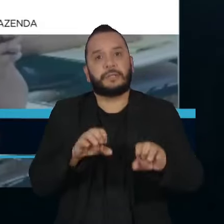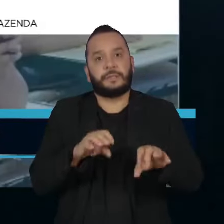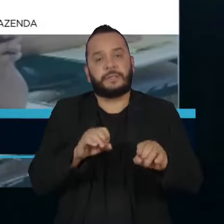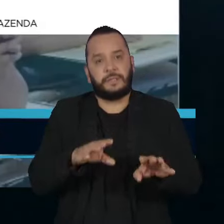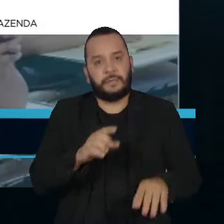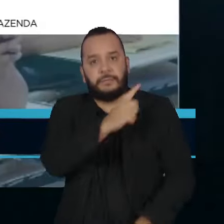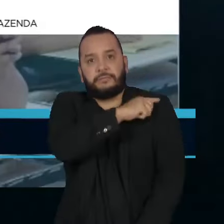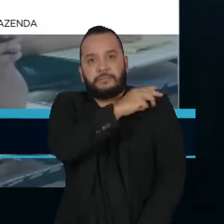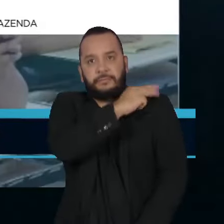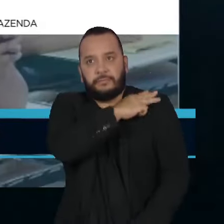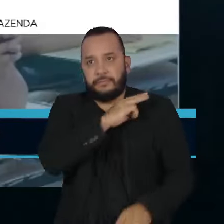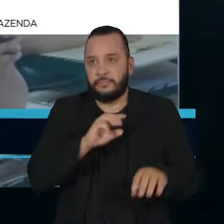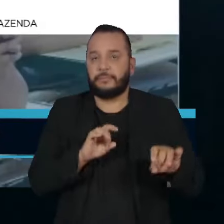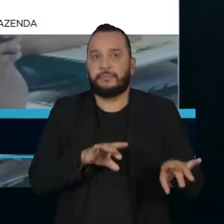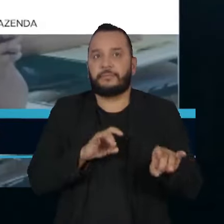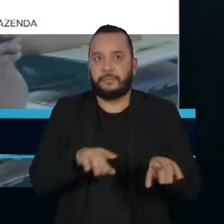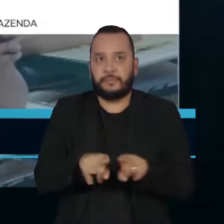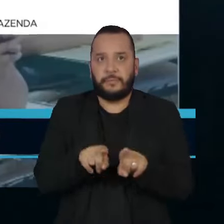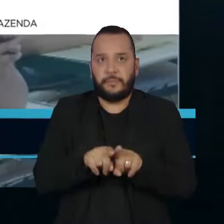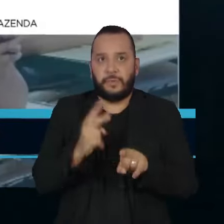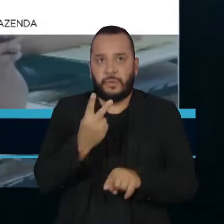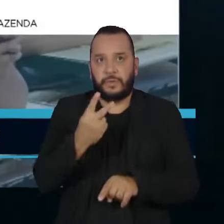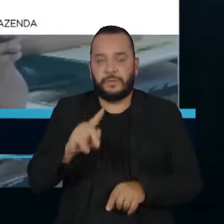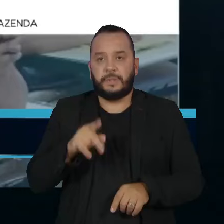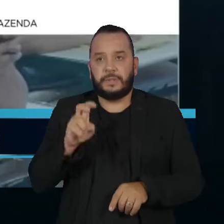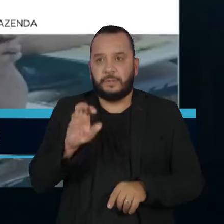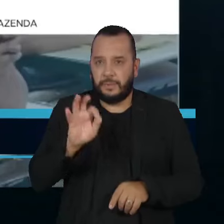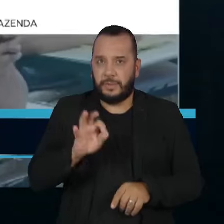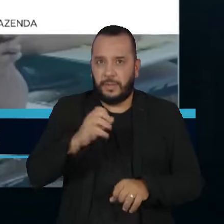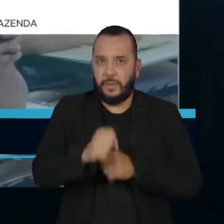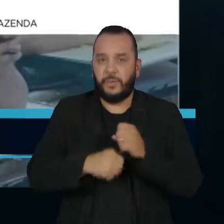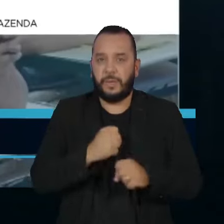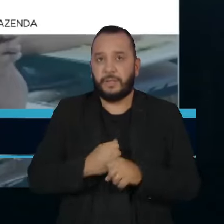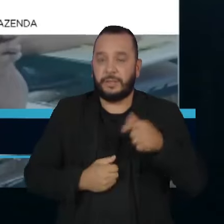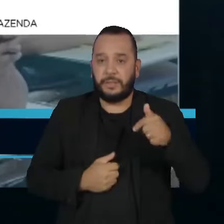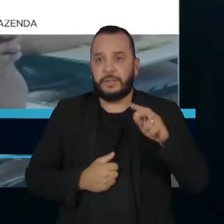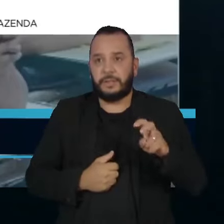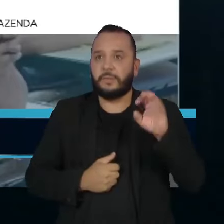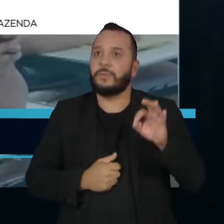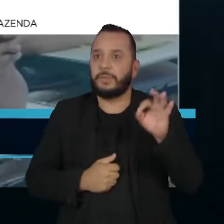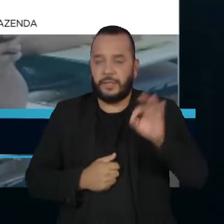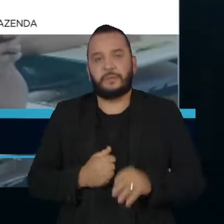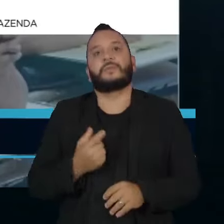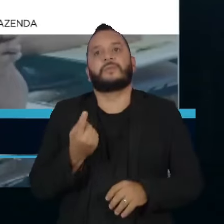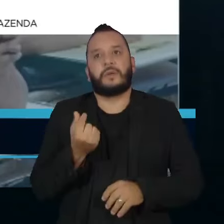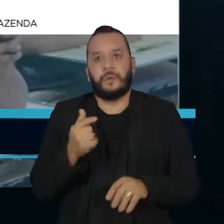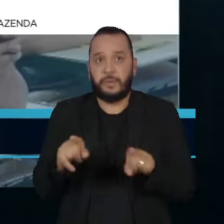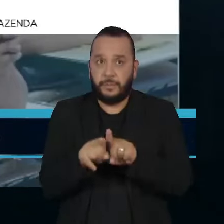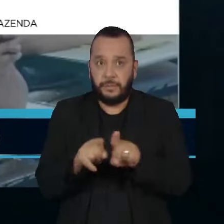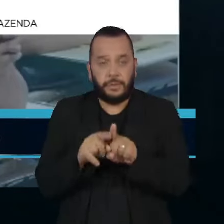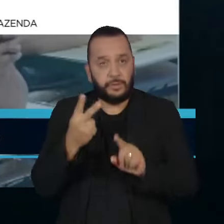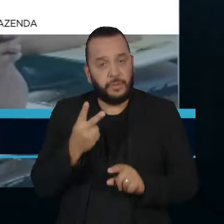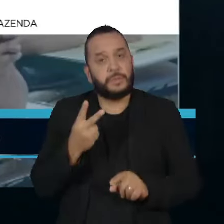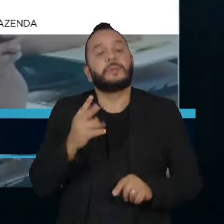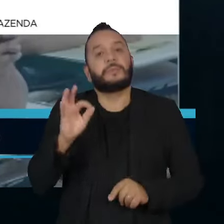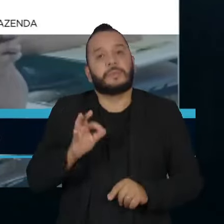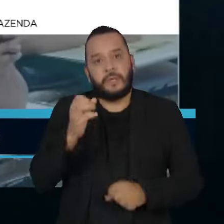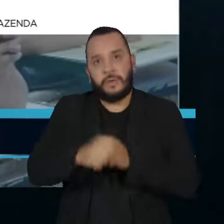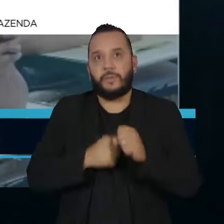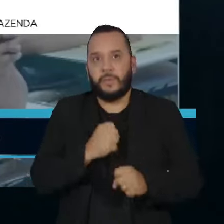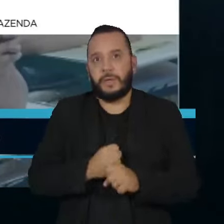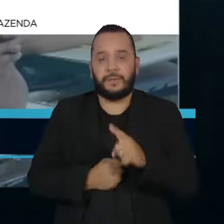Para a taxa de 2,5% ao ano, 75% do valor. E na faixa de 2% ao ano,